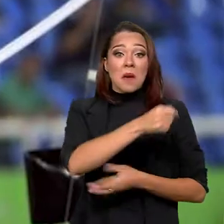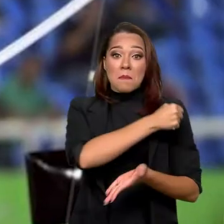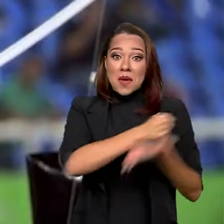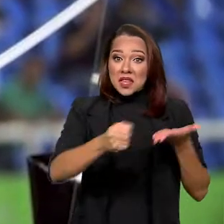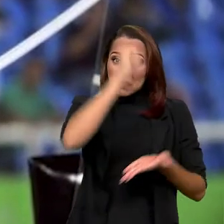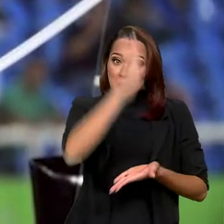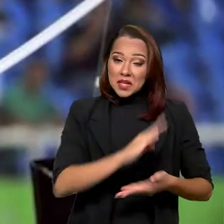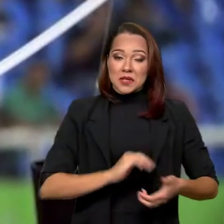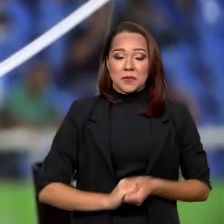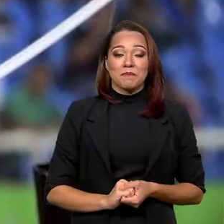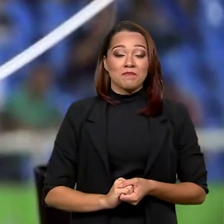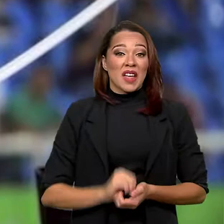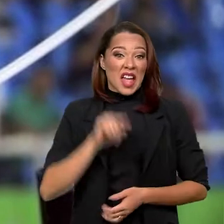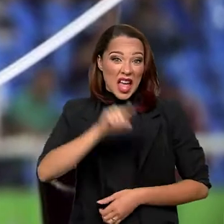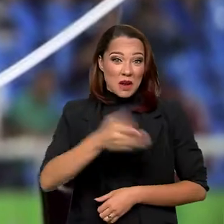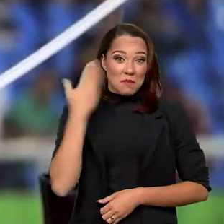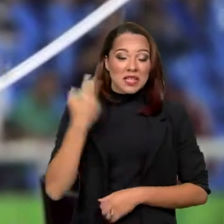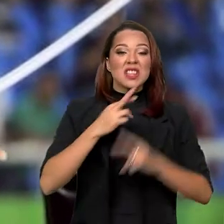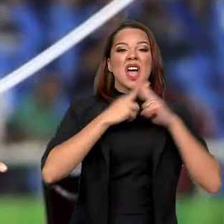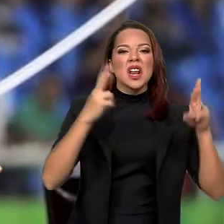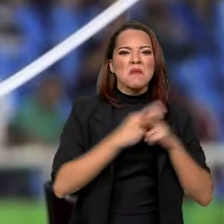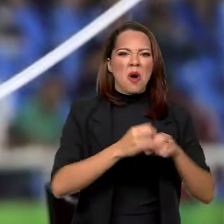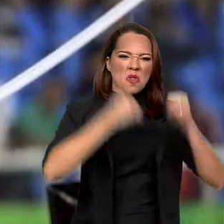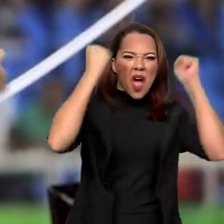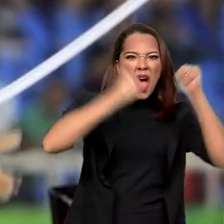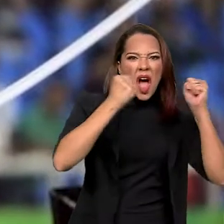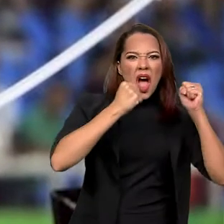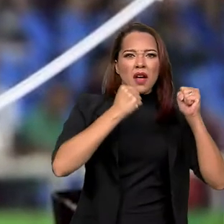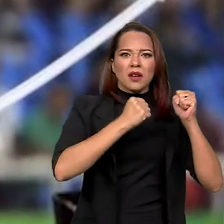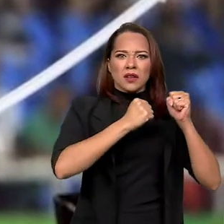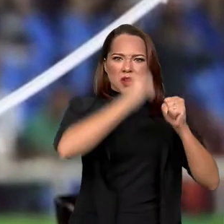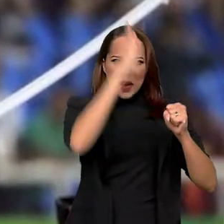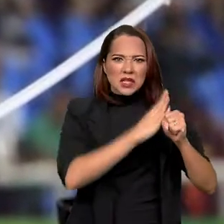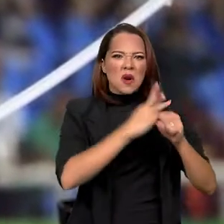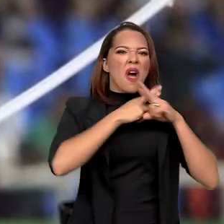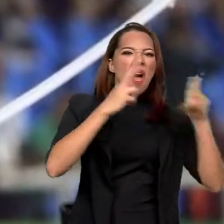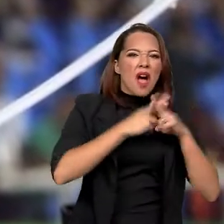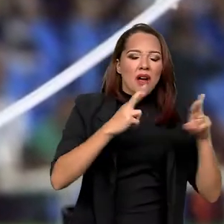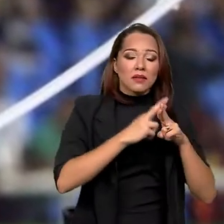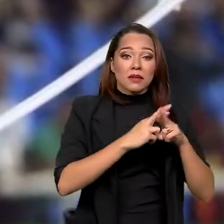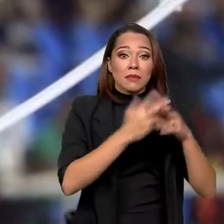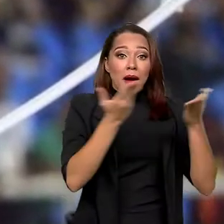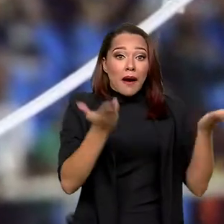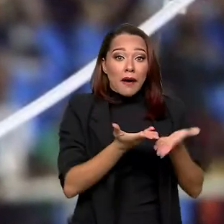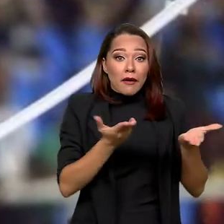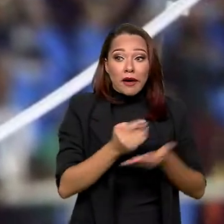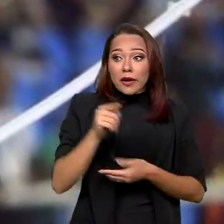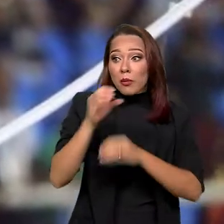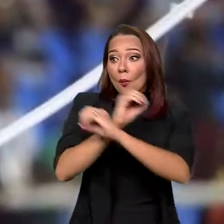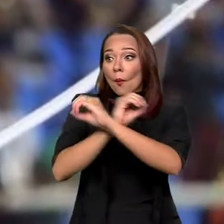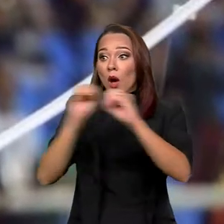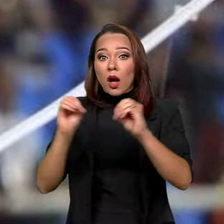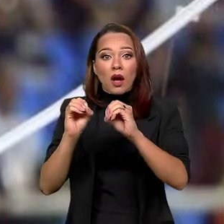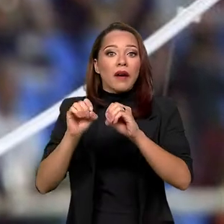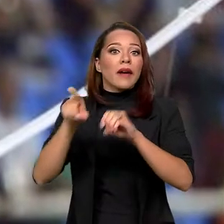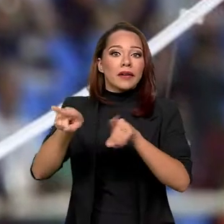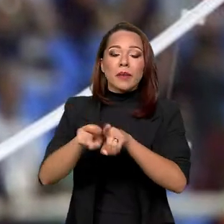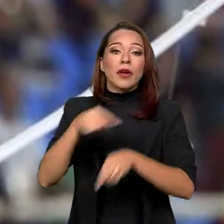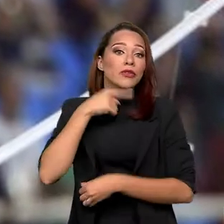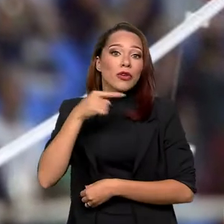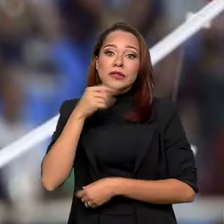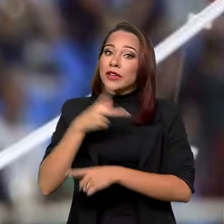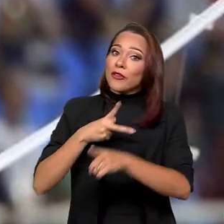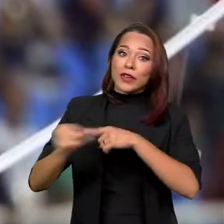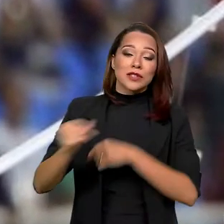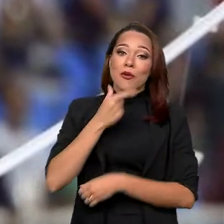O cara reclamou da torcida brasileira em 2016, mas agora, sem torcida, também não conseguiu vencer o Tiago.